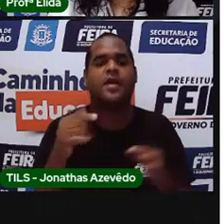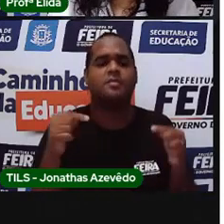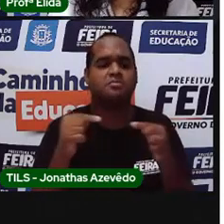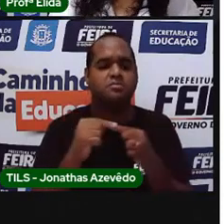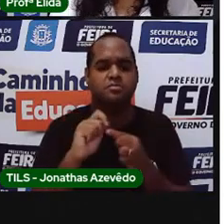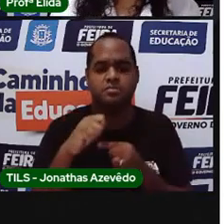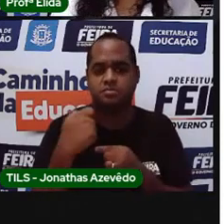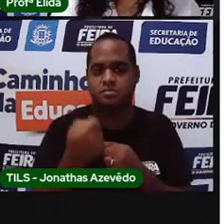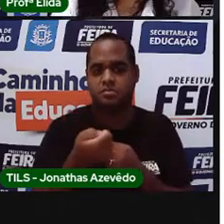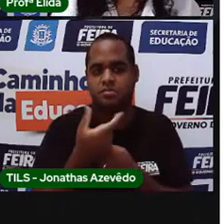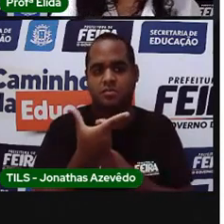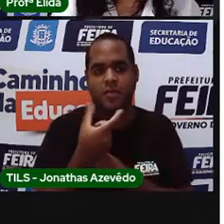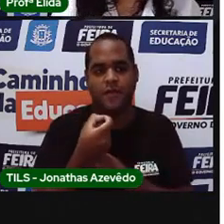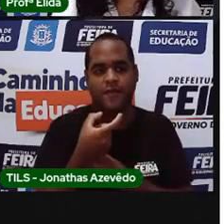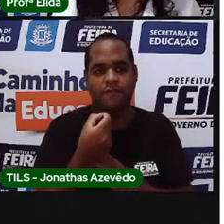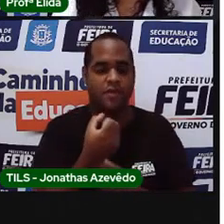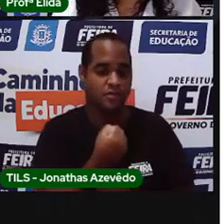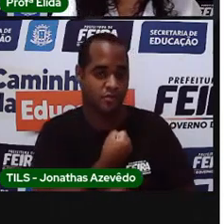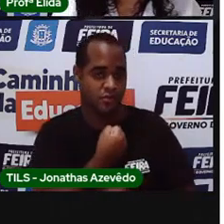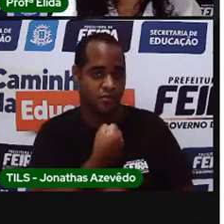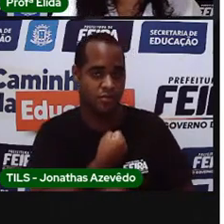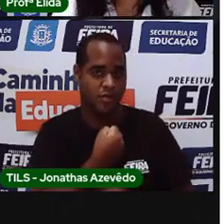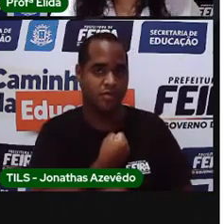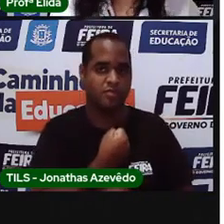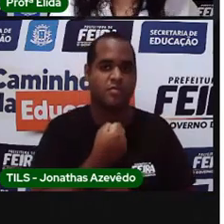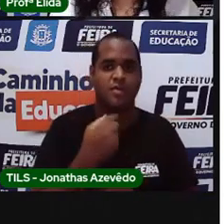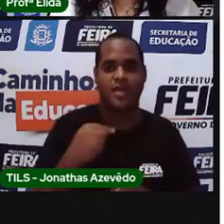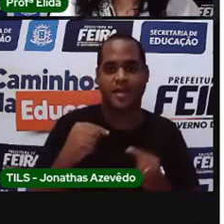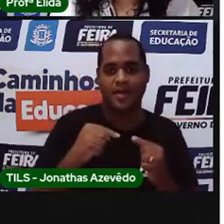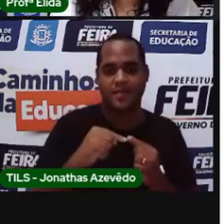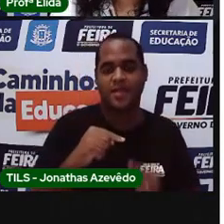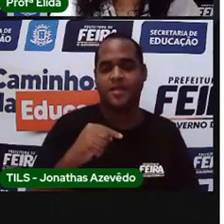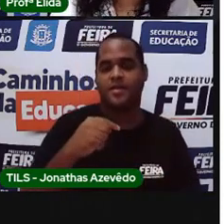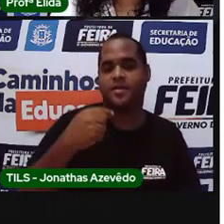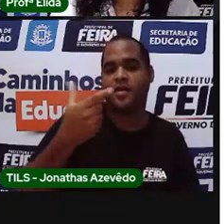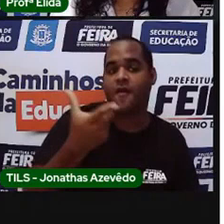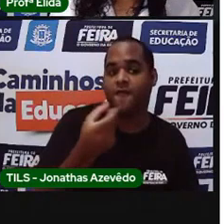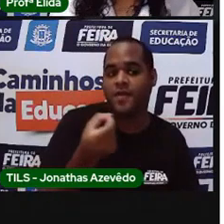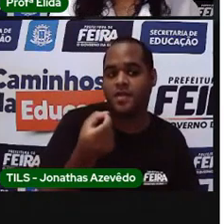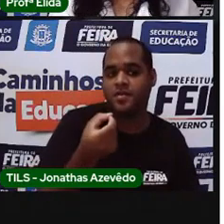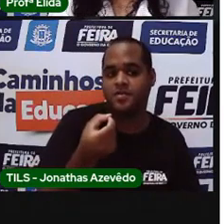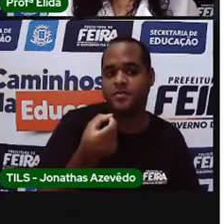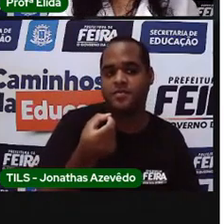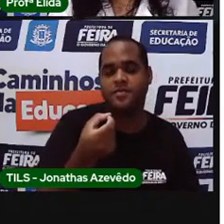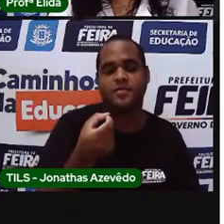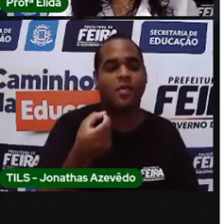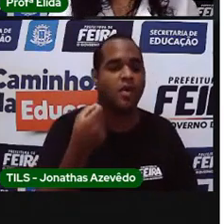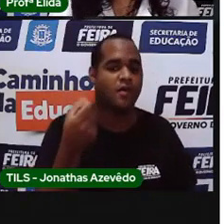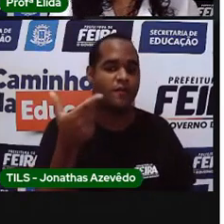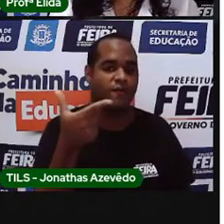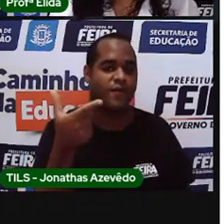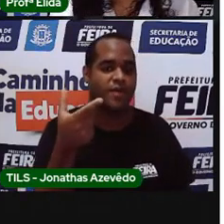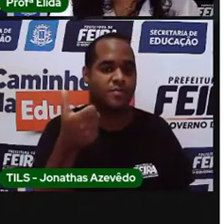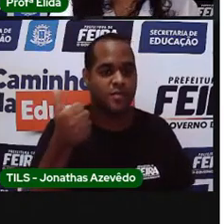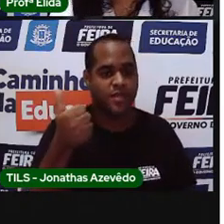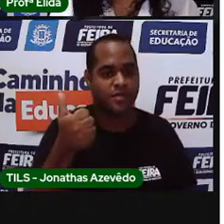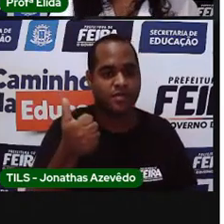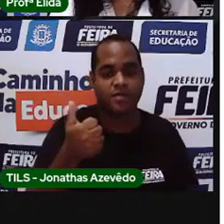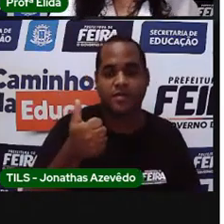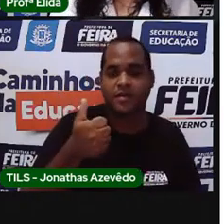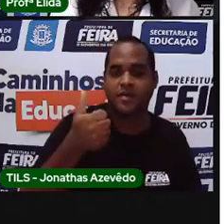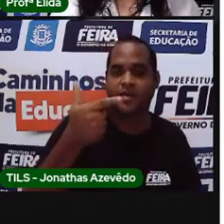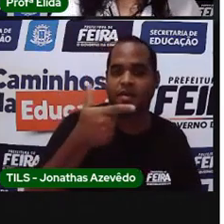vinte, em número ordinal, é vigésimo. Vigésimo primeiro,